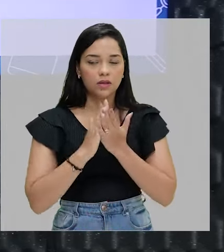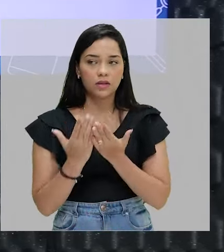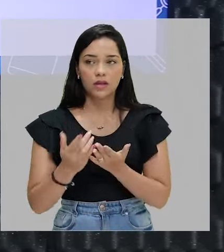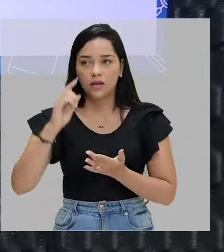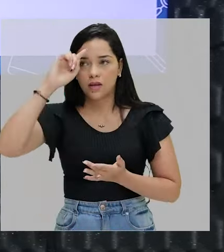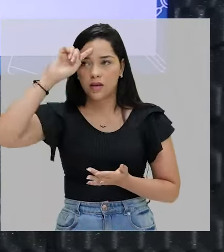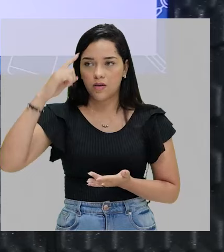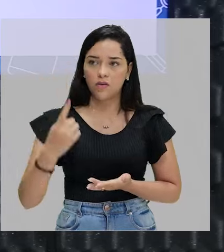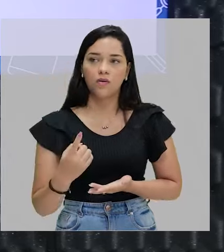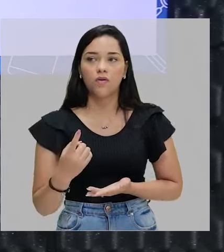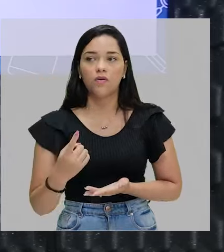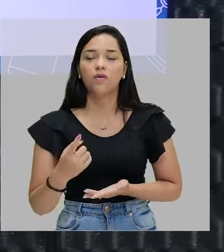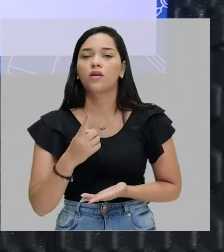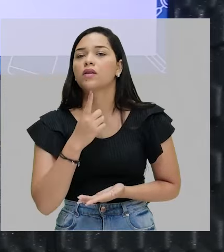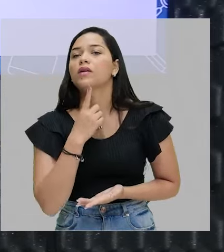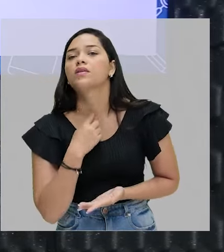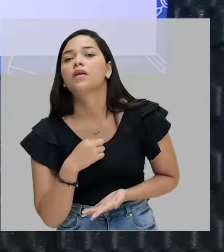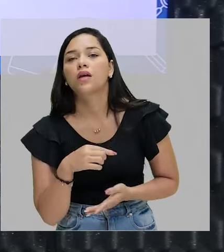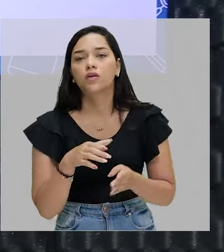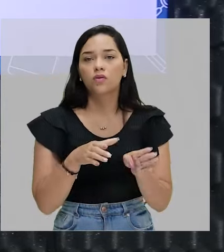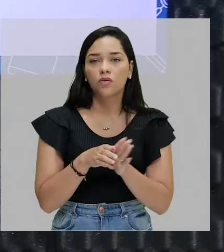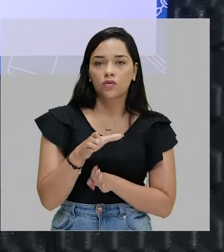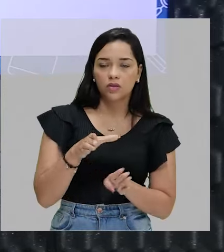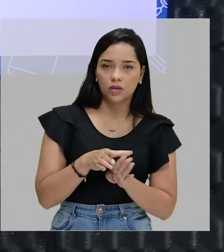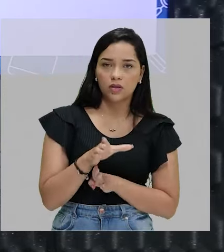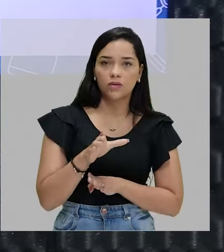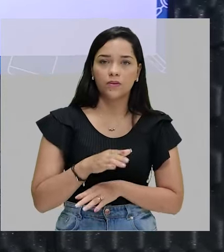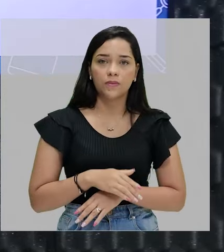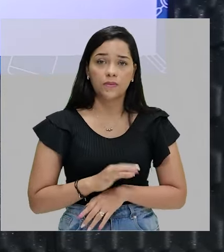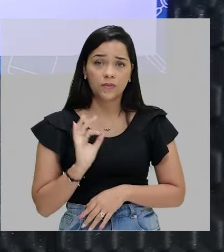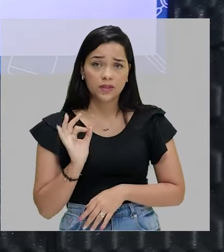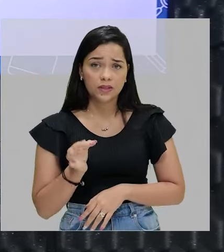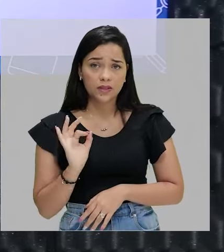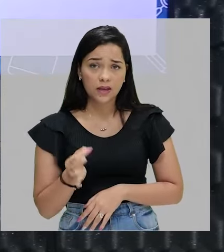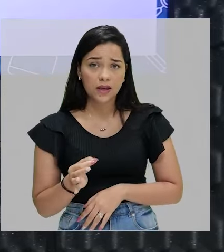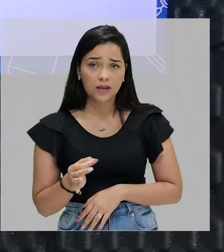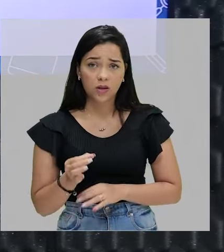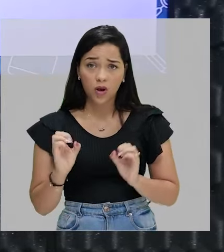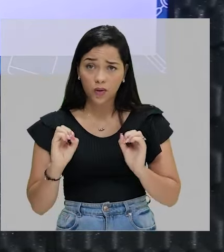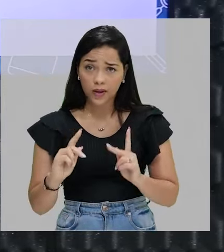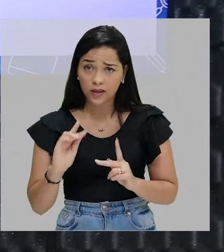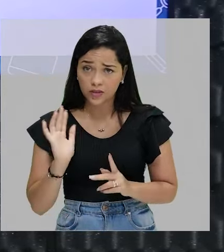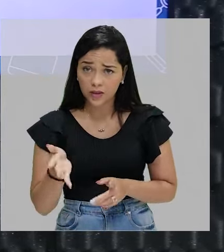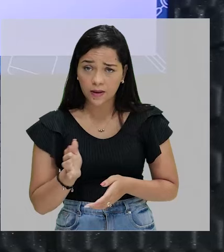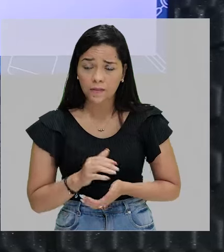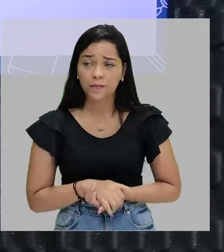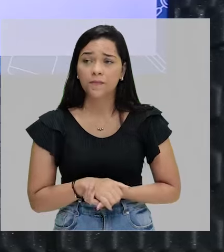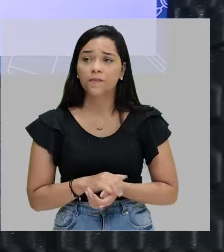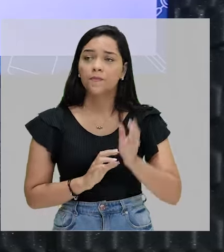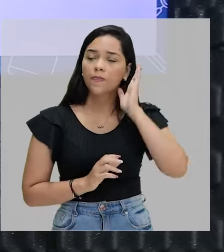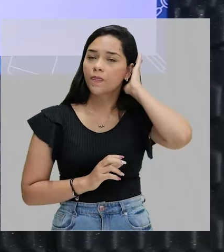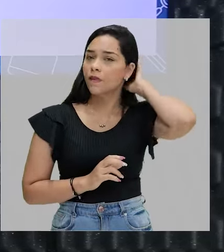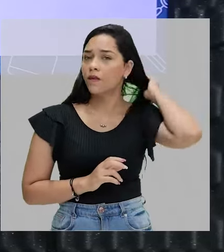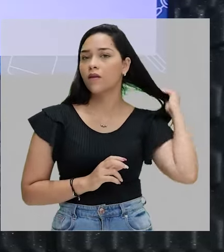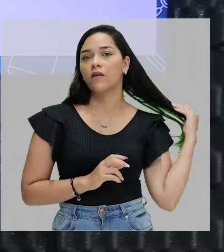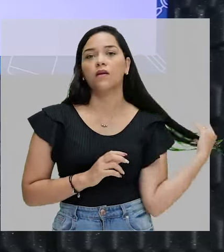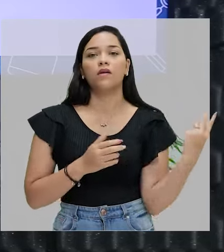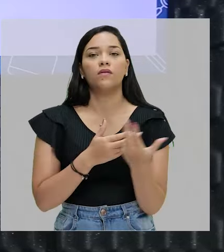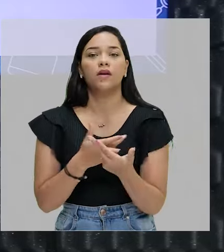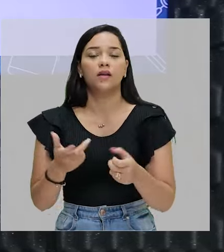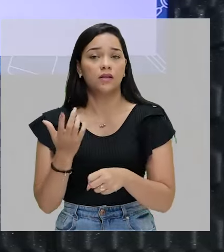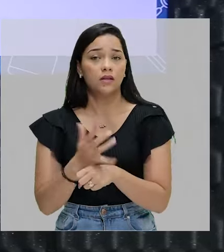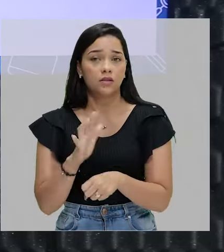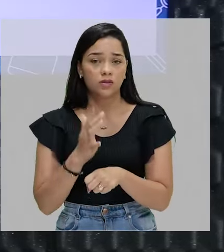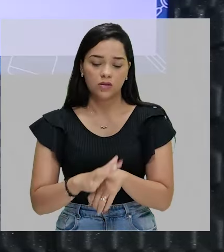ordem, desejo, conselho, pedido. Certo? Até aqui tudo bem? Então, quando as ações verbais se